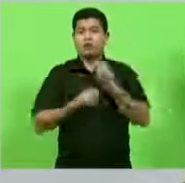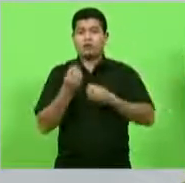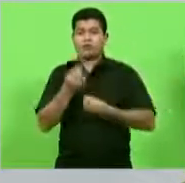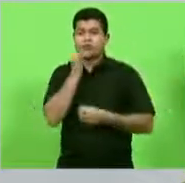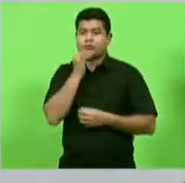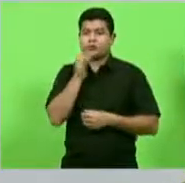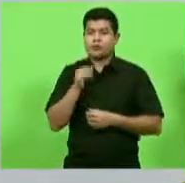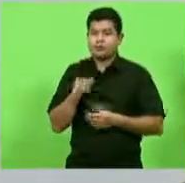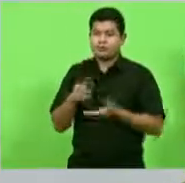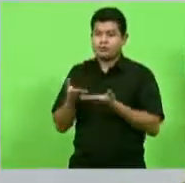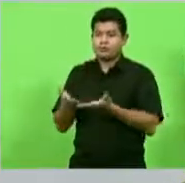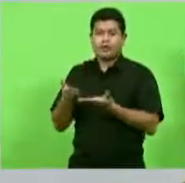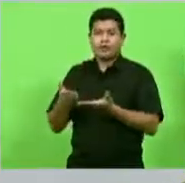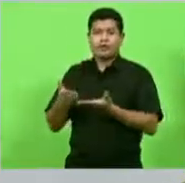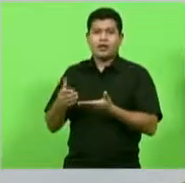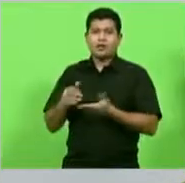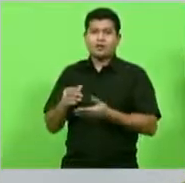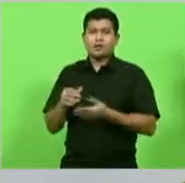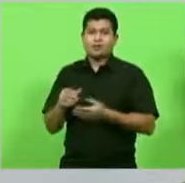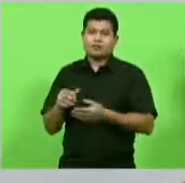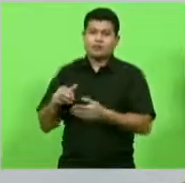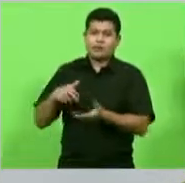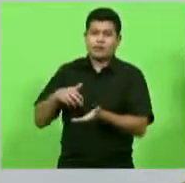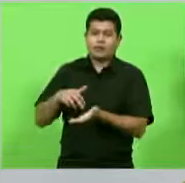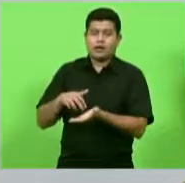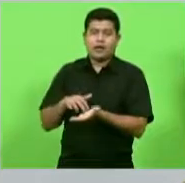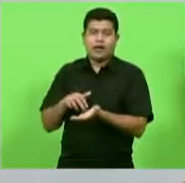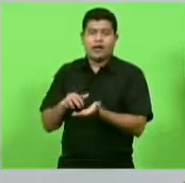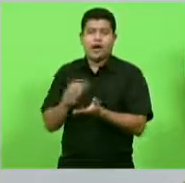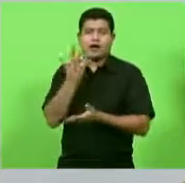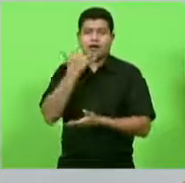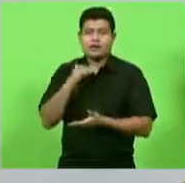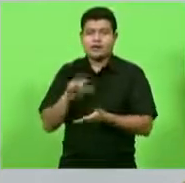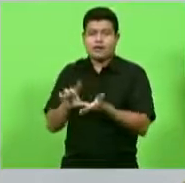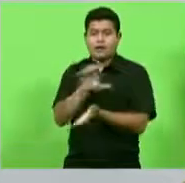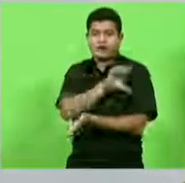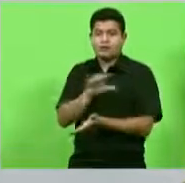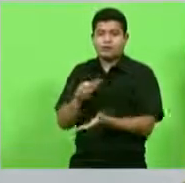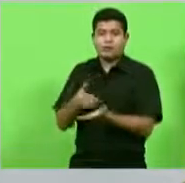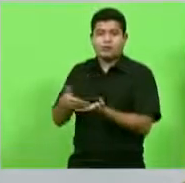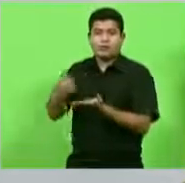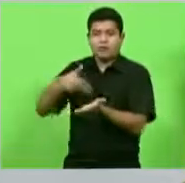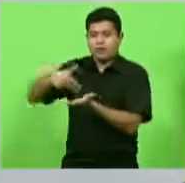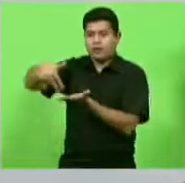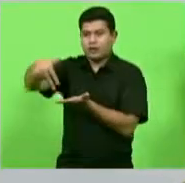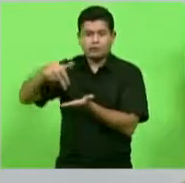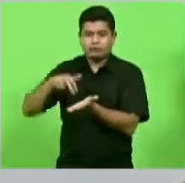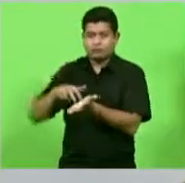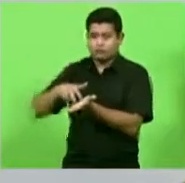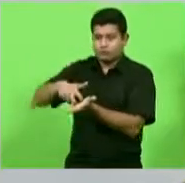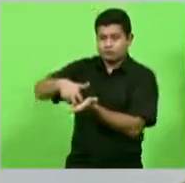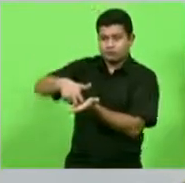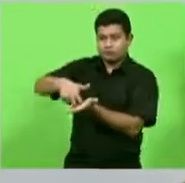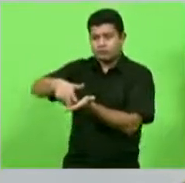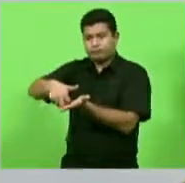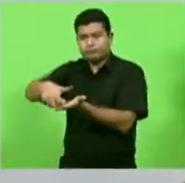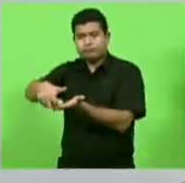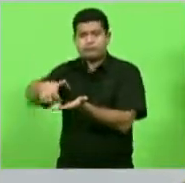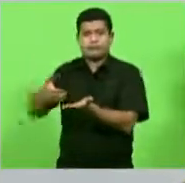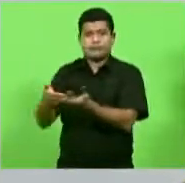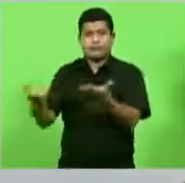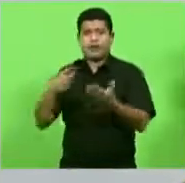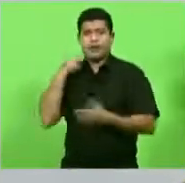rasteja então você vê as vezes filmes vídeos no facebook na internet do povo